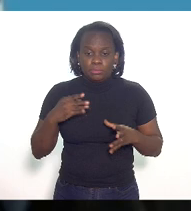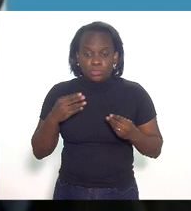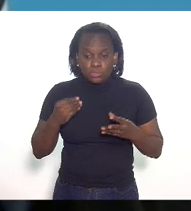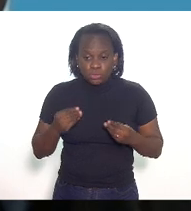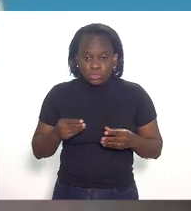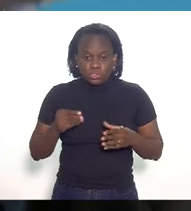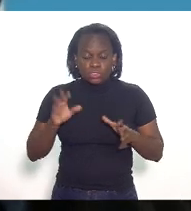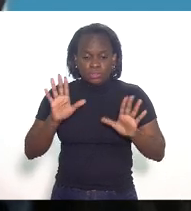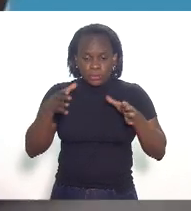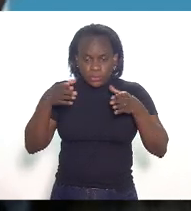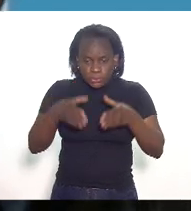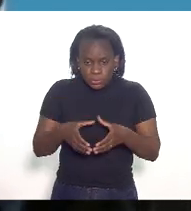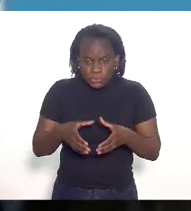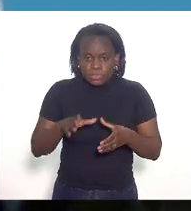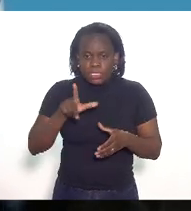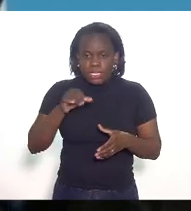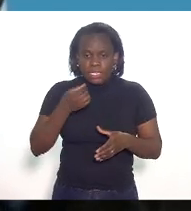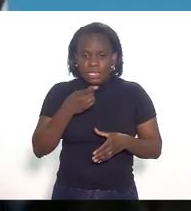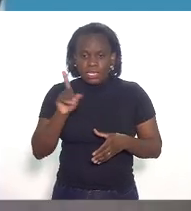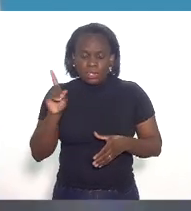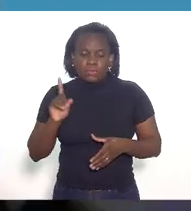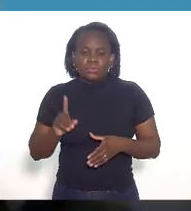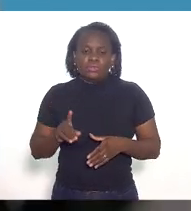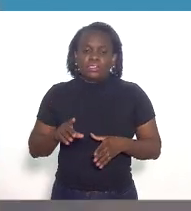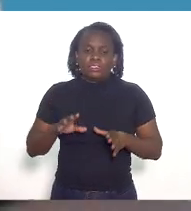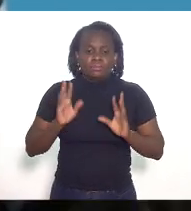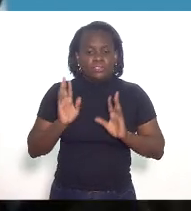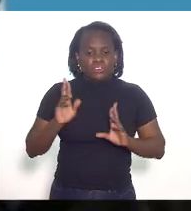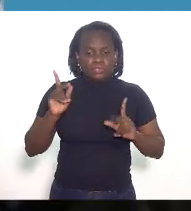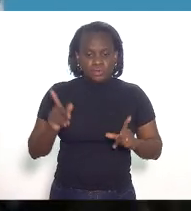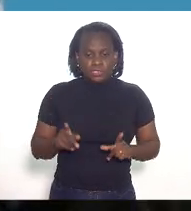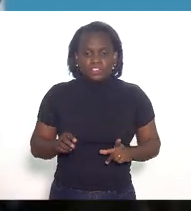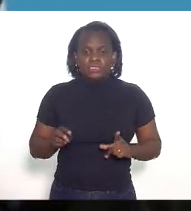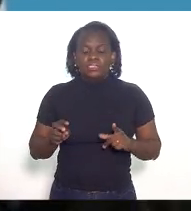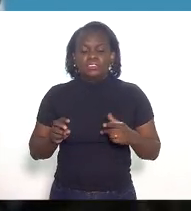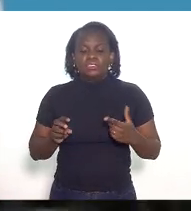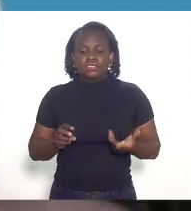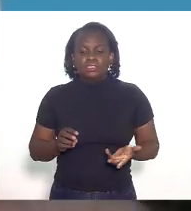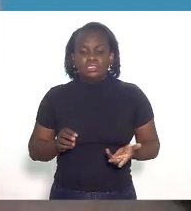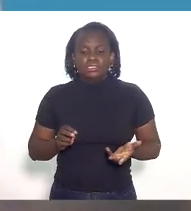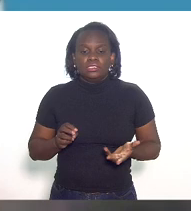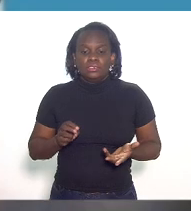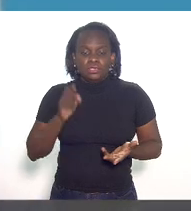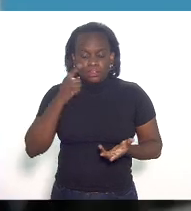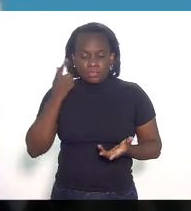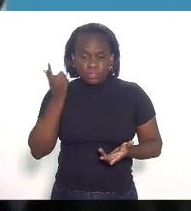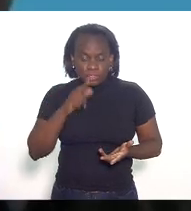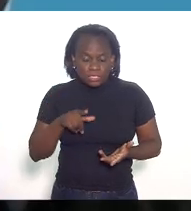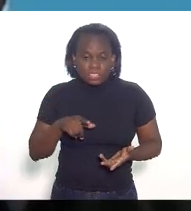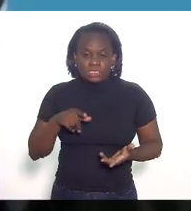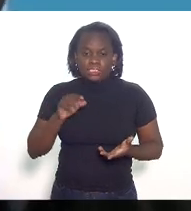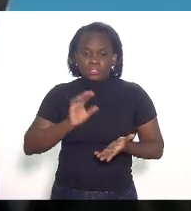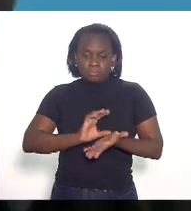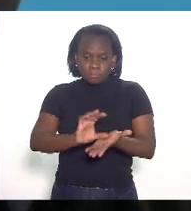vendas centralizadas em leilão ele é bem diferente e que para você viabilizar investimentos seja de retrofit